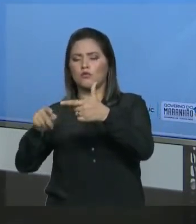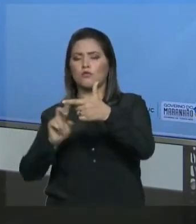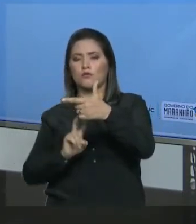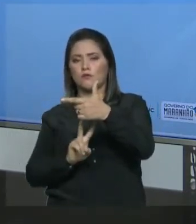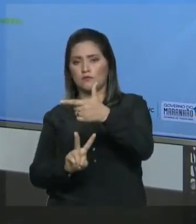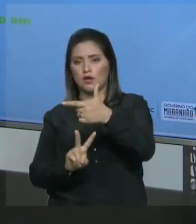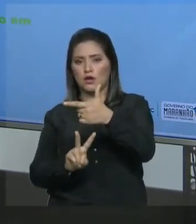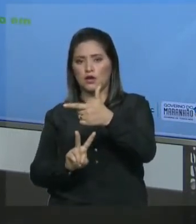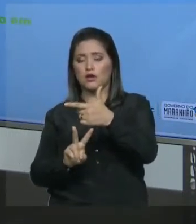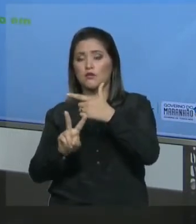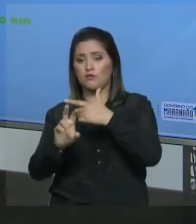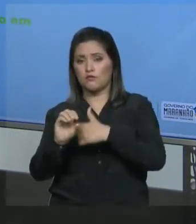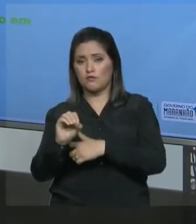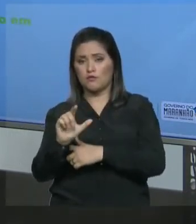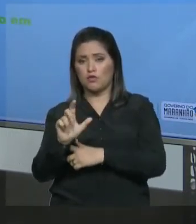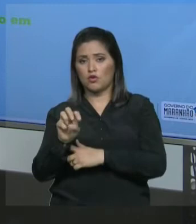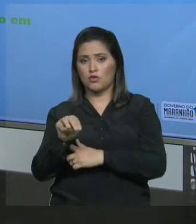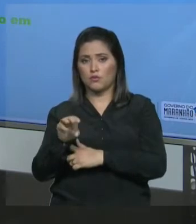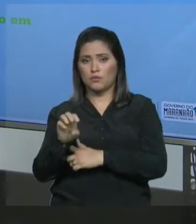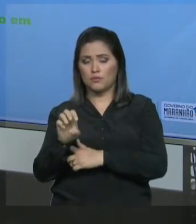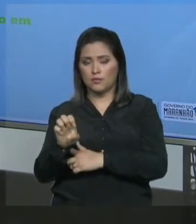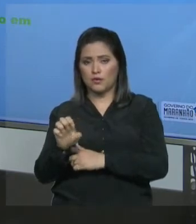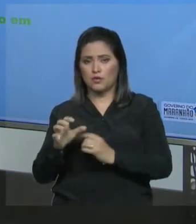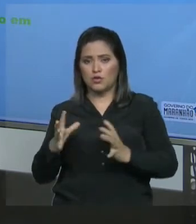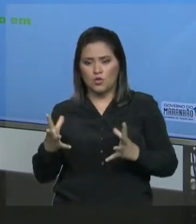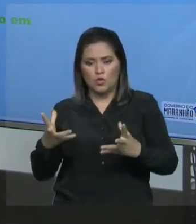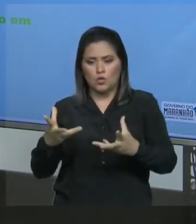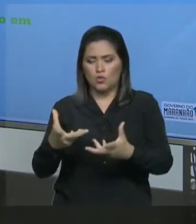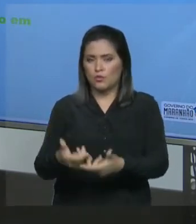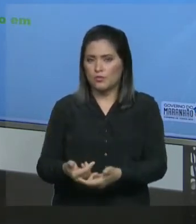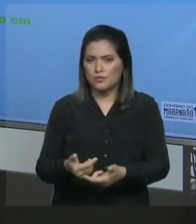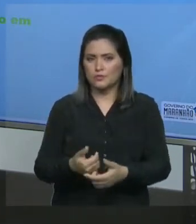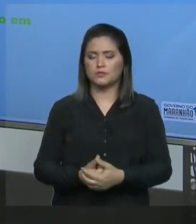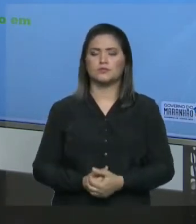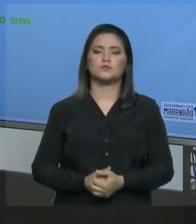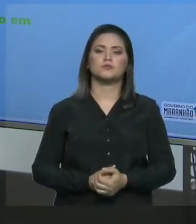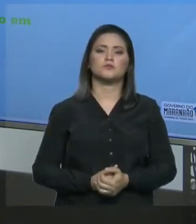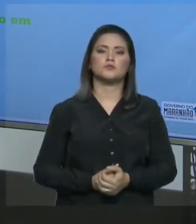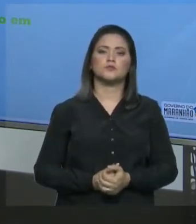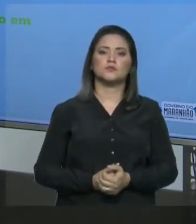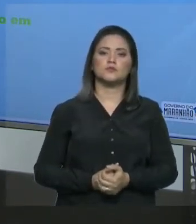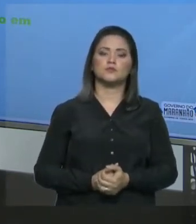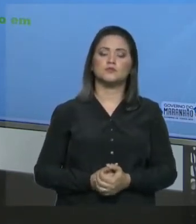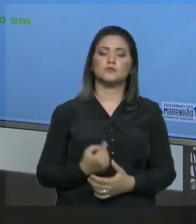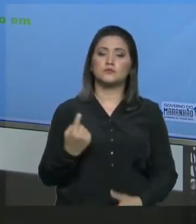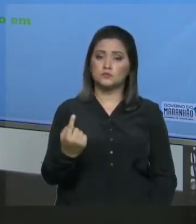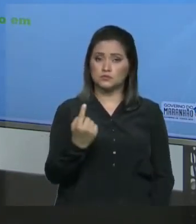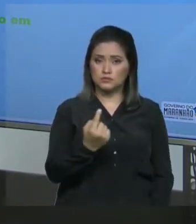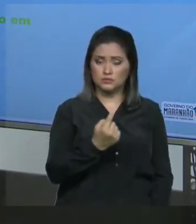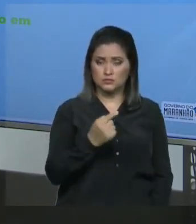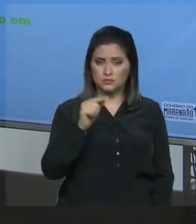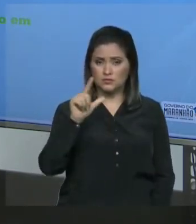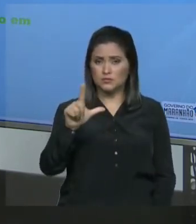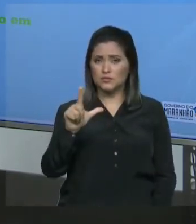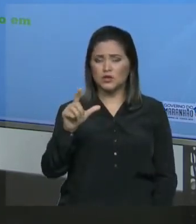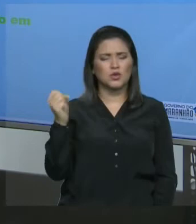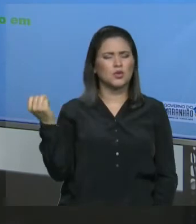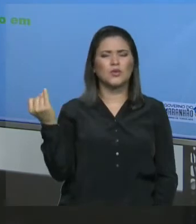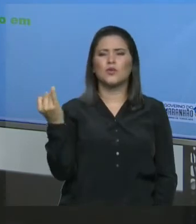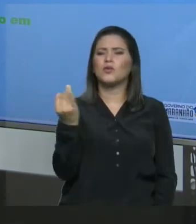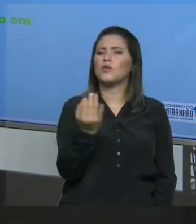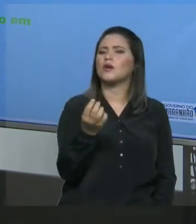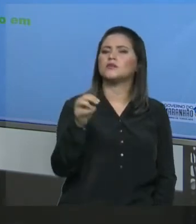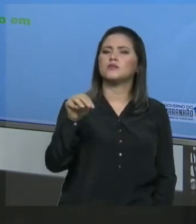Tudo bem? A unidade é mol por litro, que estabelece para cada litro da solução quanto é que tem em mol